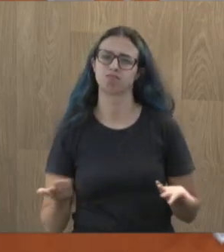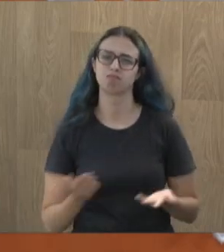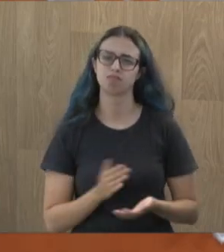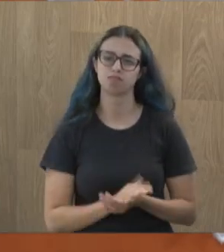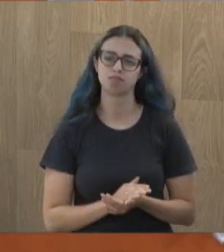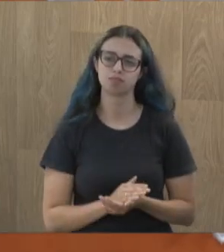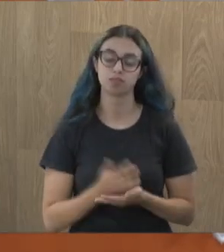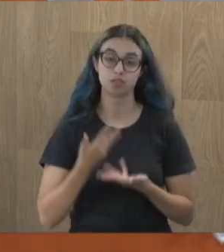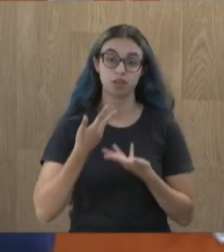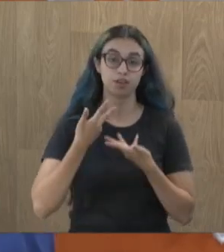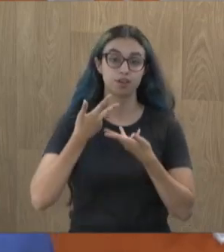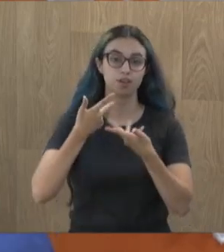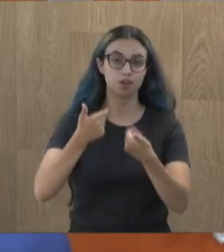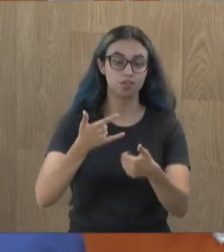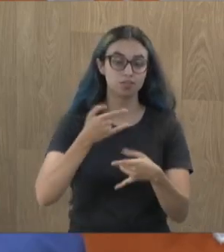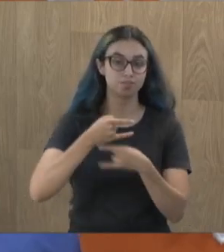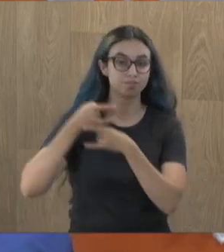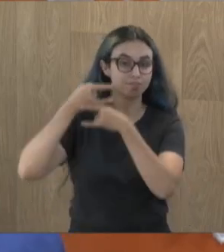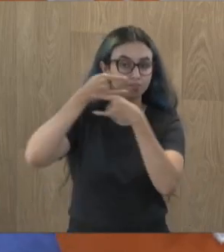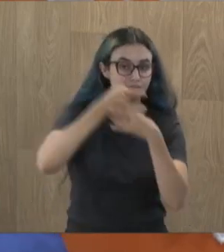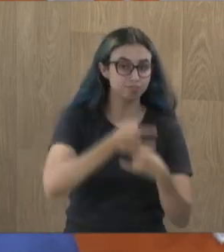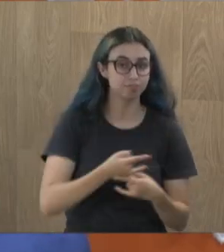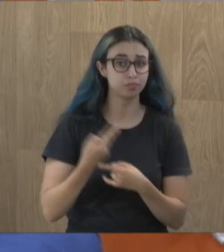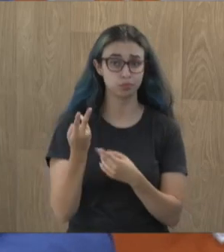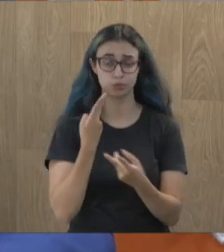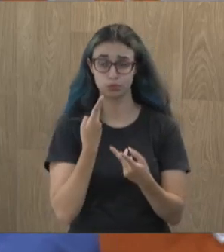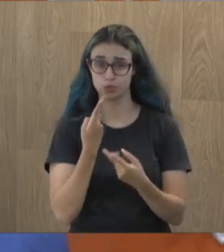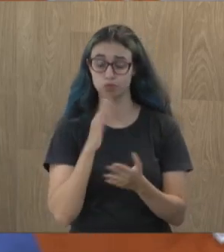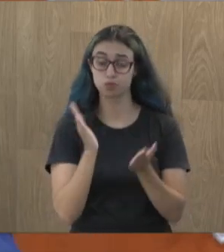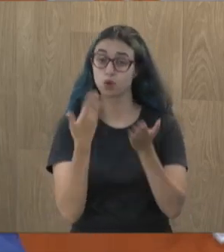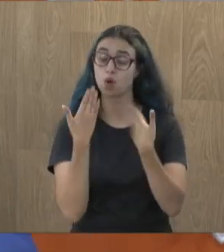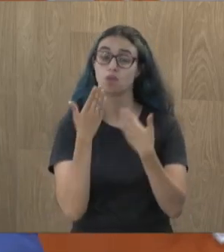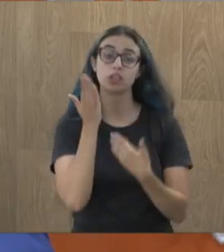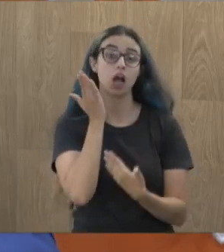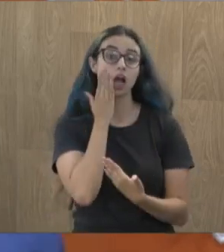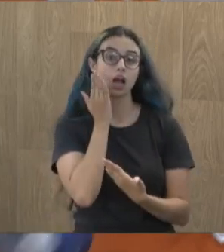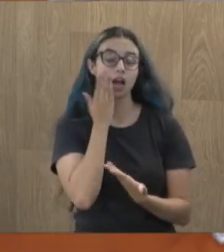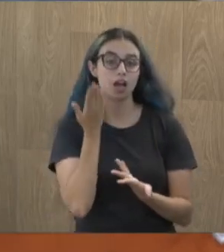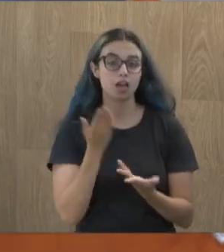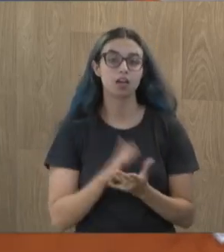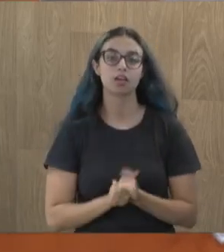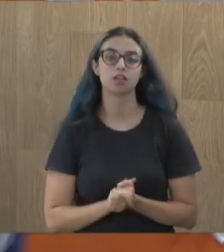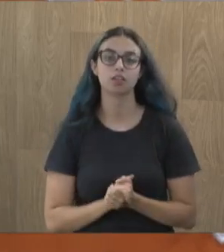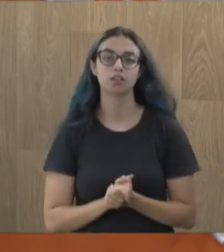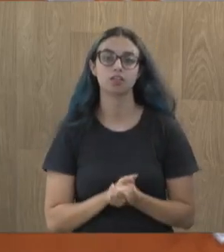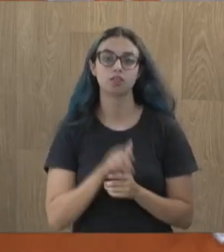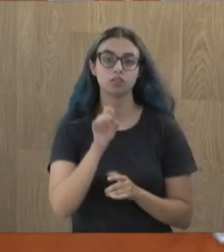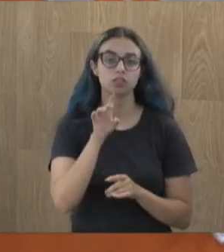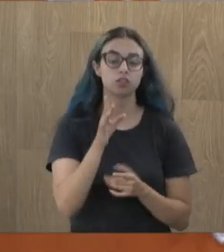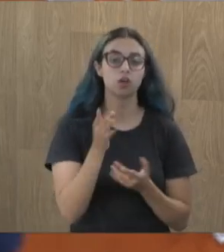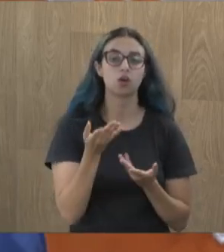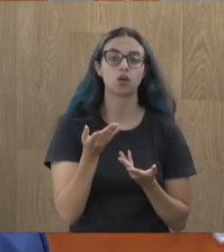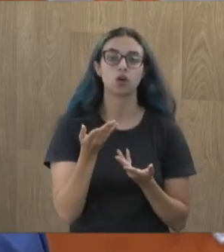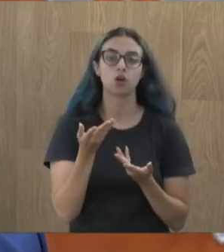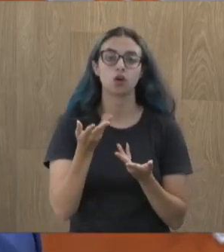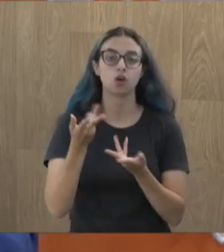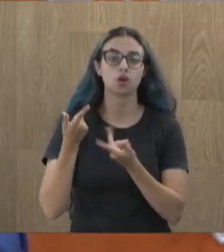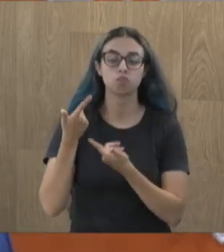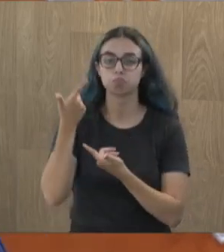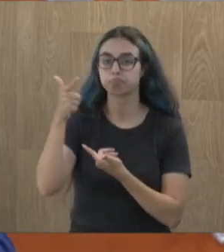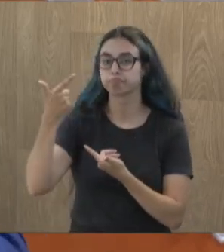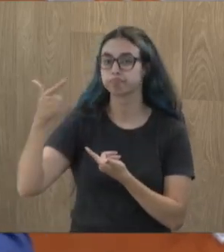Me convida pra uma live sua pra me escorraçar o seu ao vivo. Você só convida a oposição, convida eu pra me